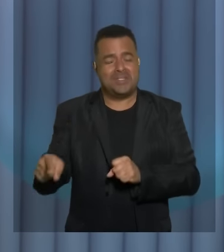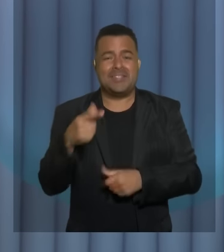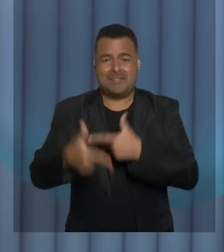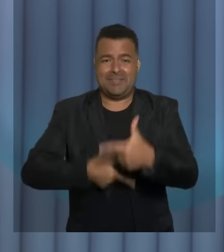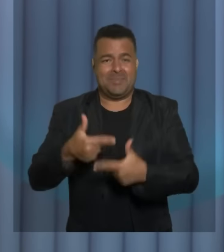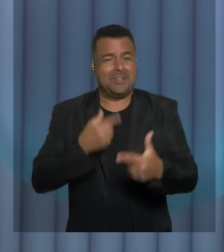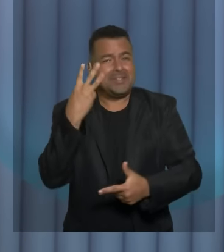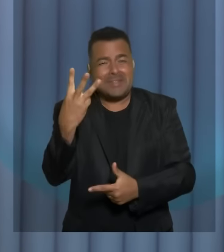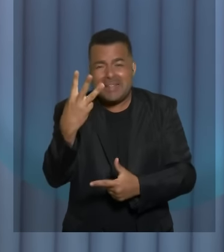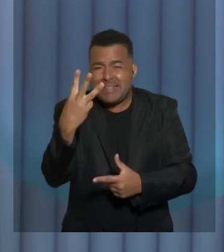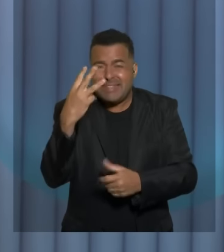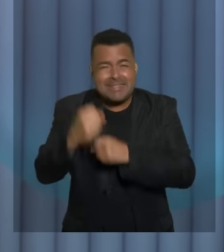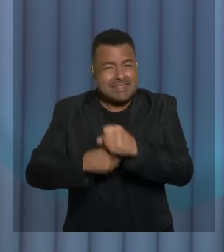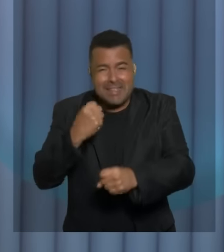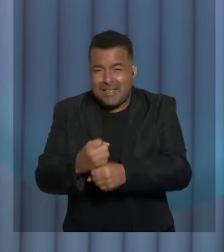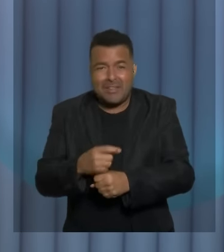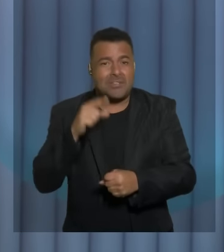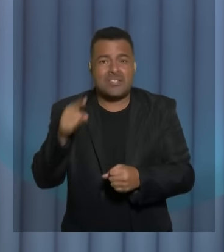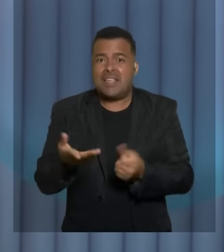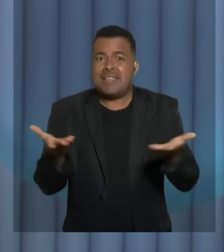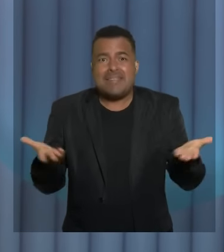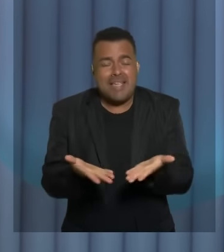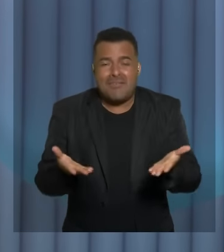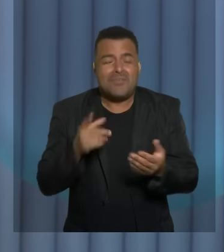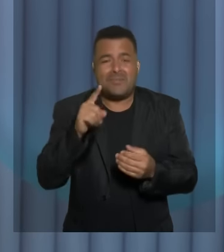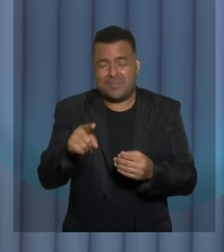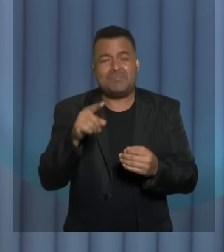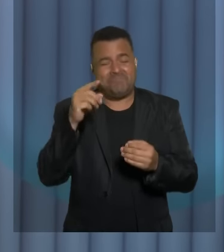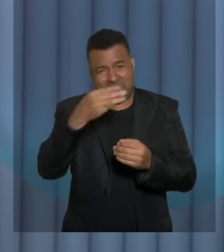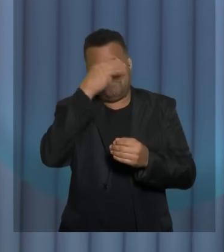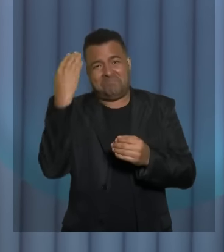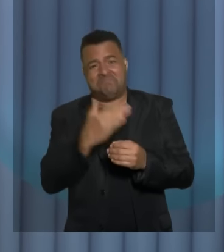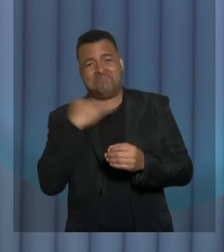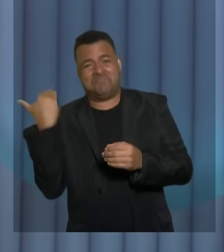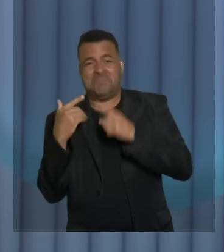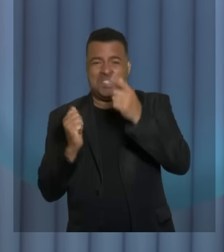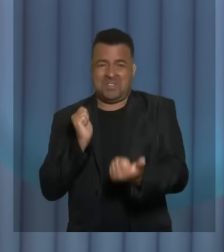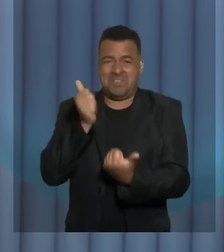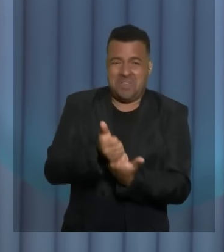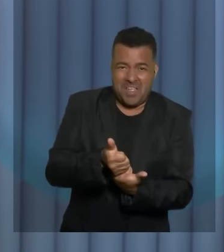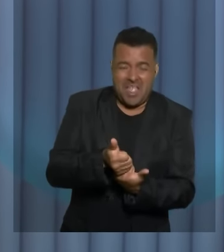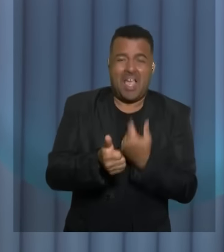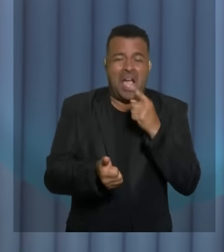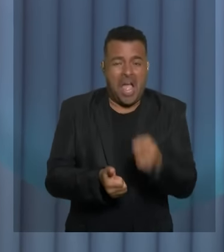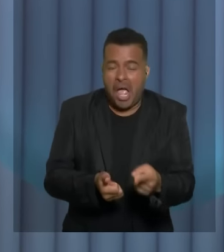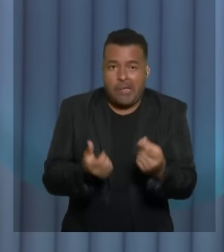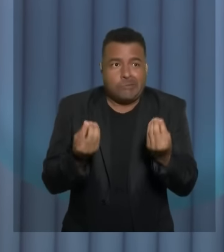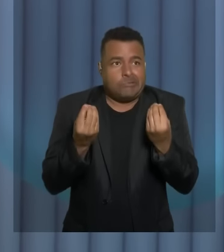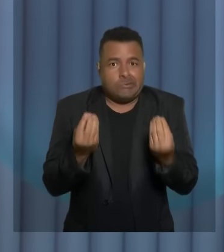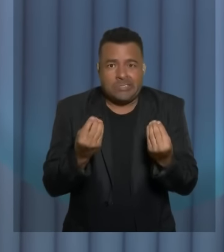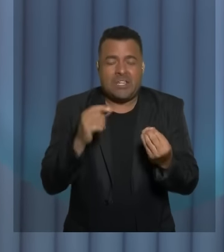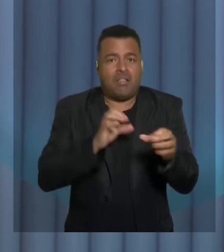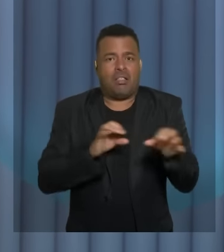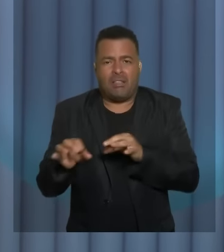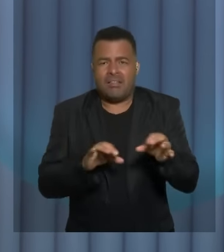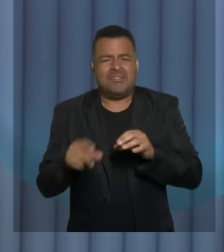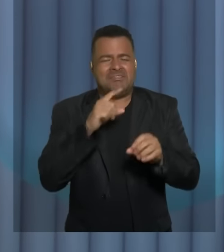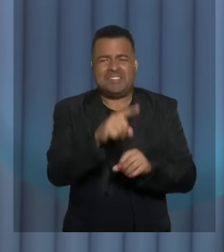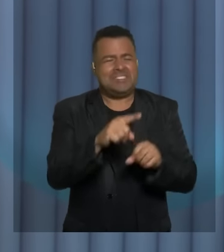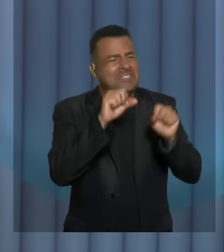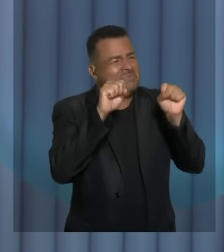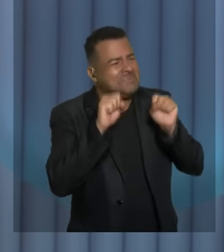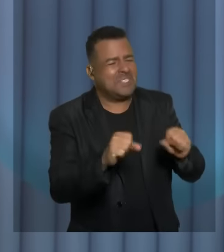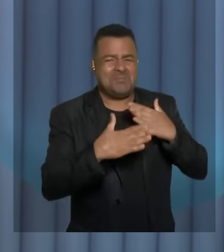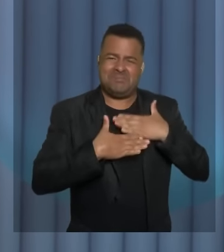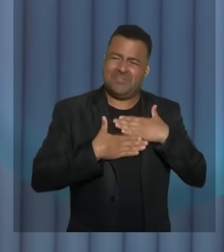caiu de paraquedas e infelizmente levanta essa situação leviana das pessoas não faça isso candidato a